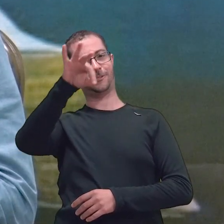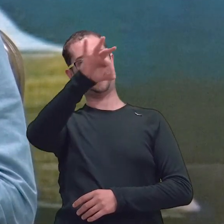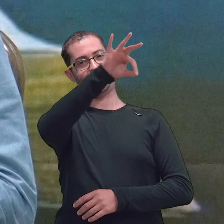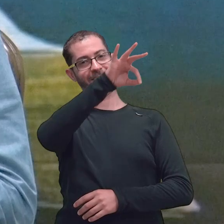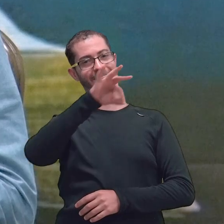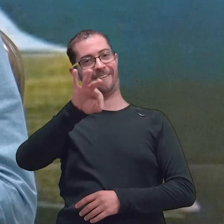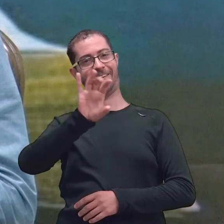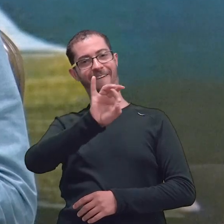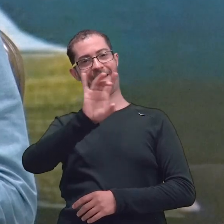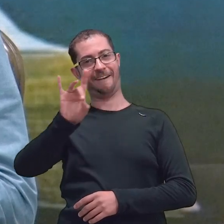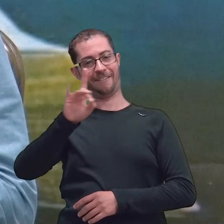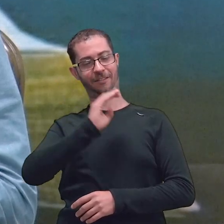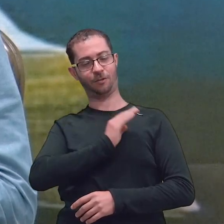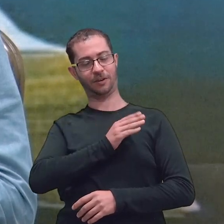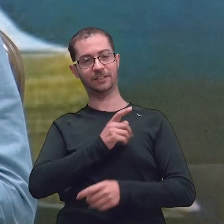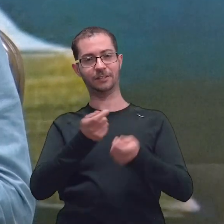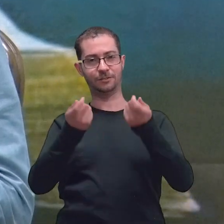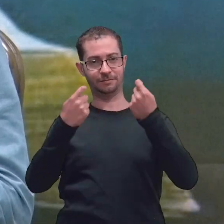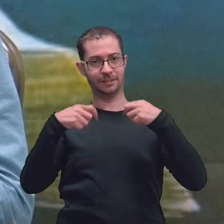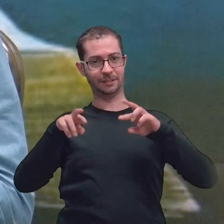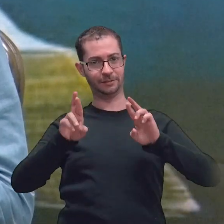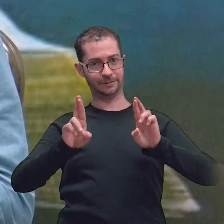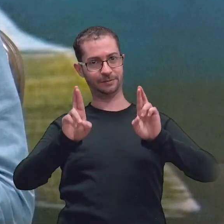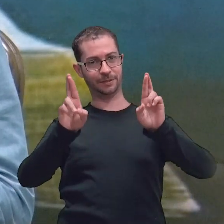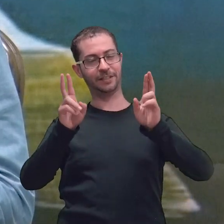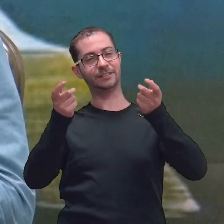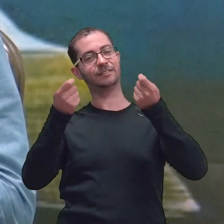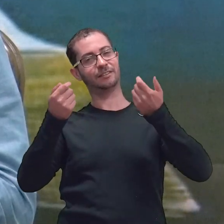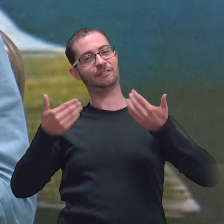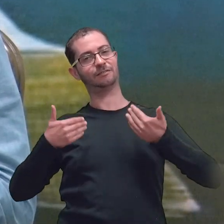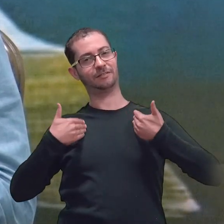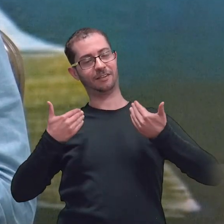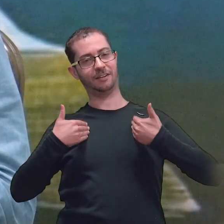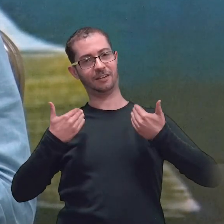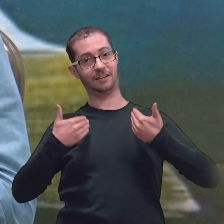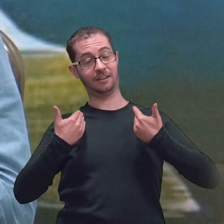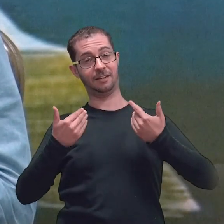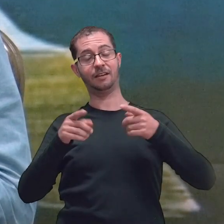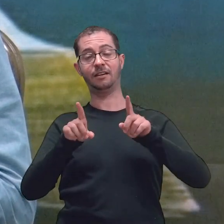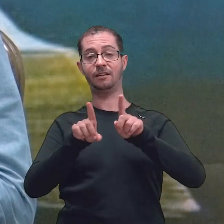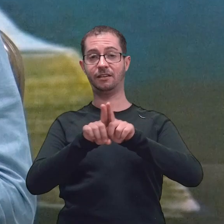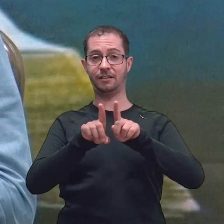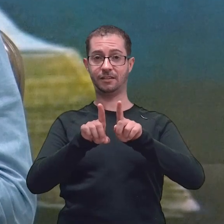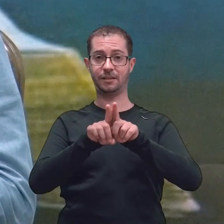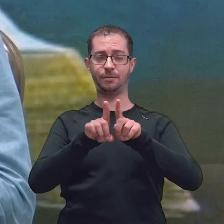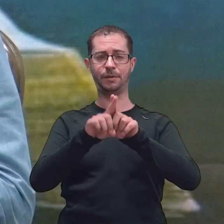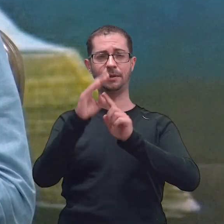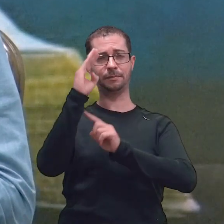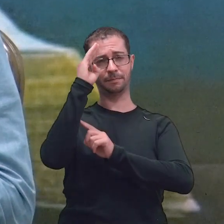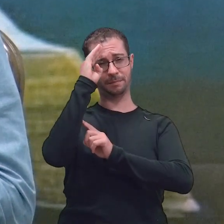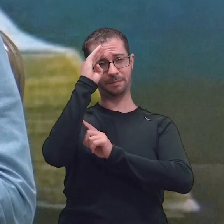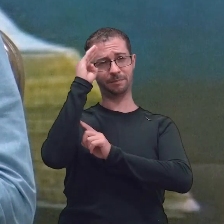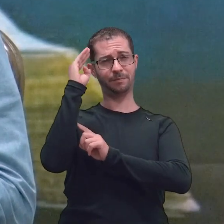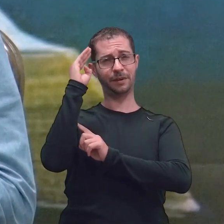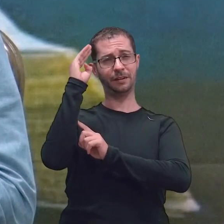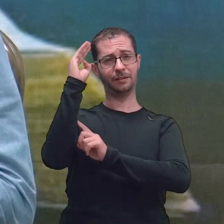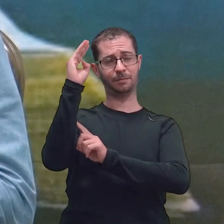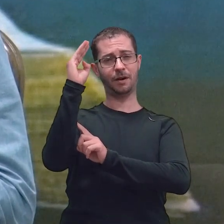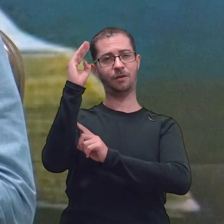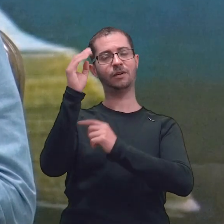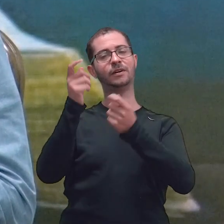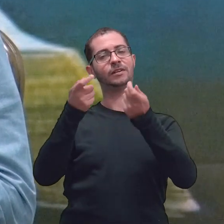esperança, trazendo alegria e principalmente trazendo